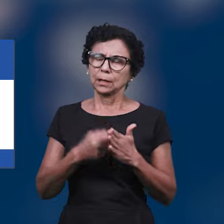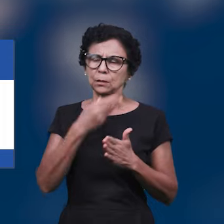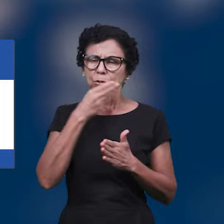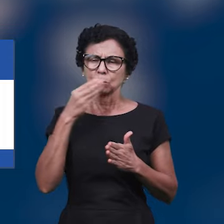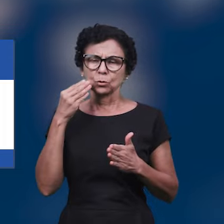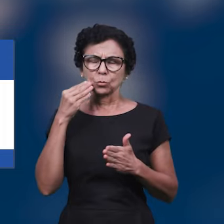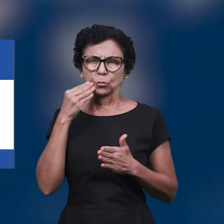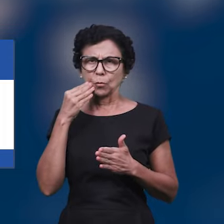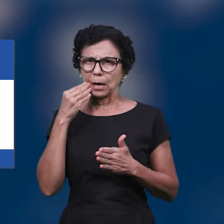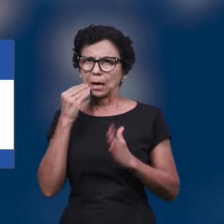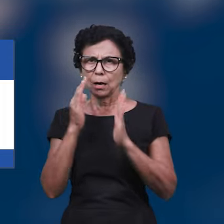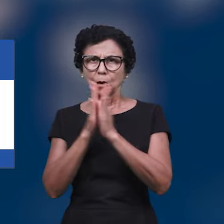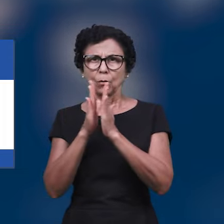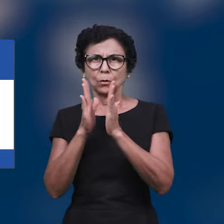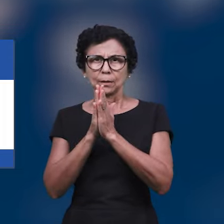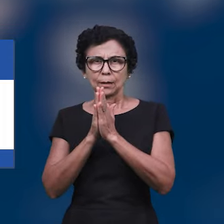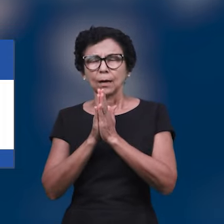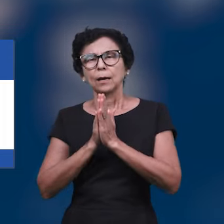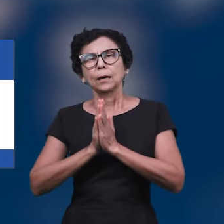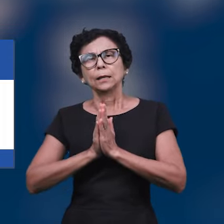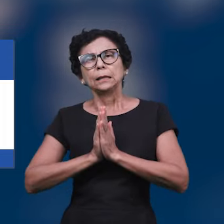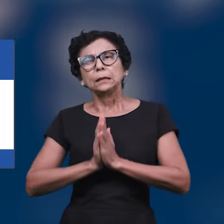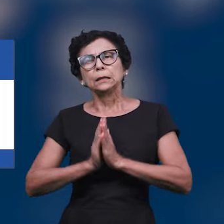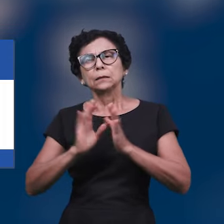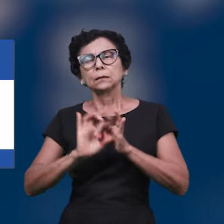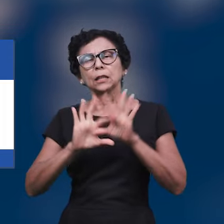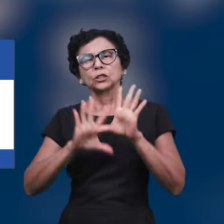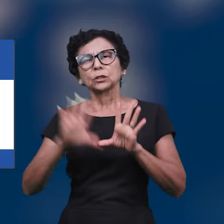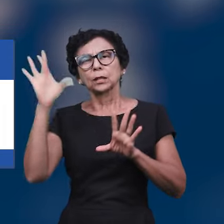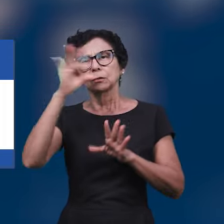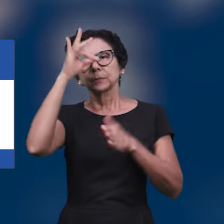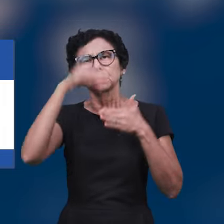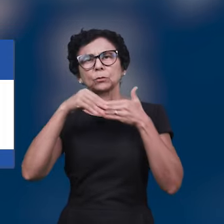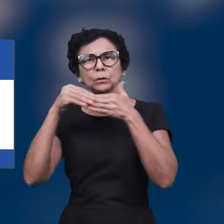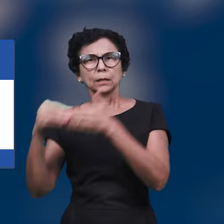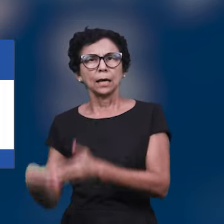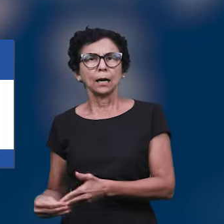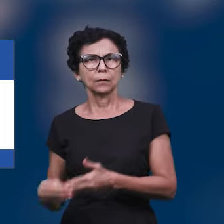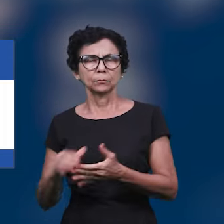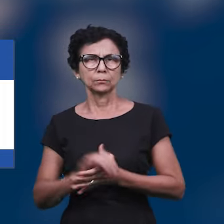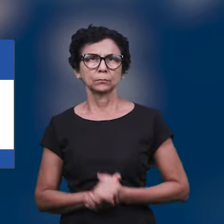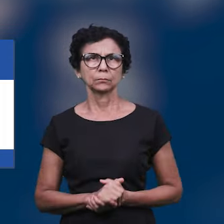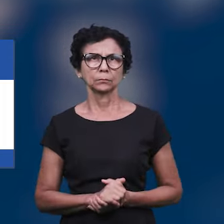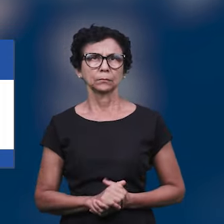orar e sermos guiados pelo Espírito Santo e não pelo homem.